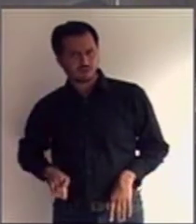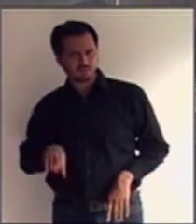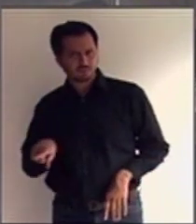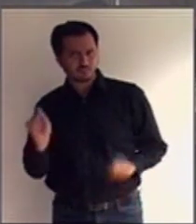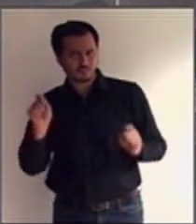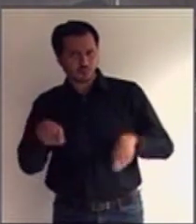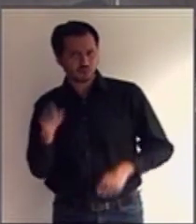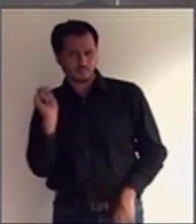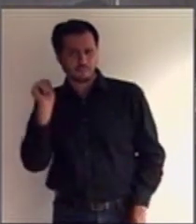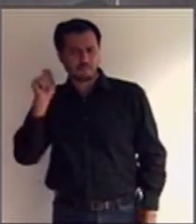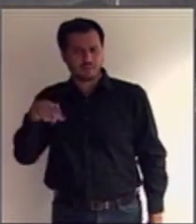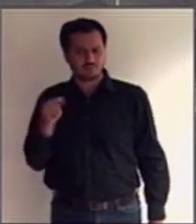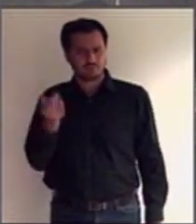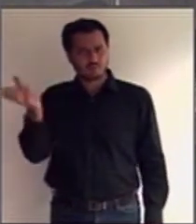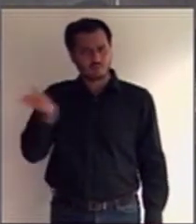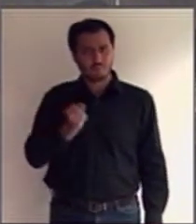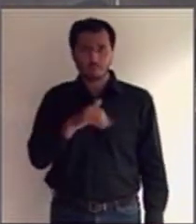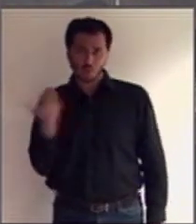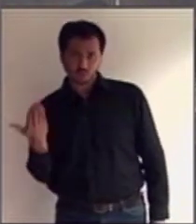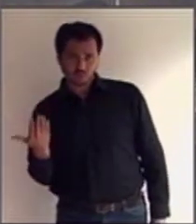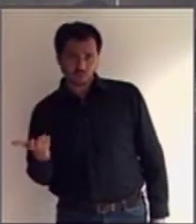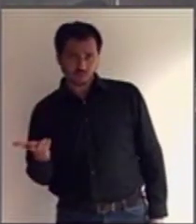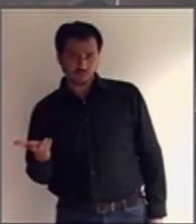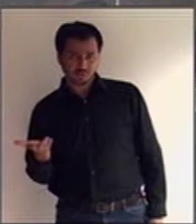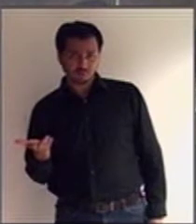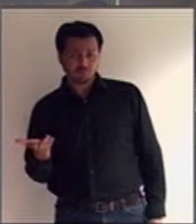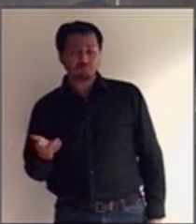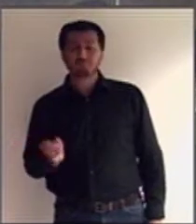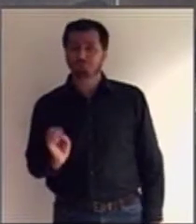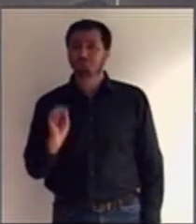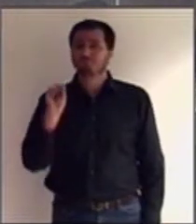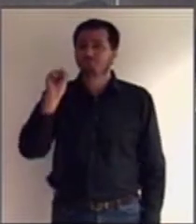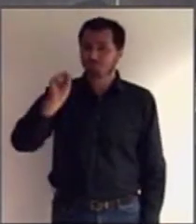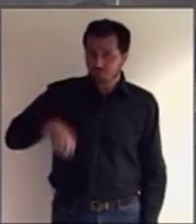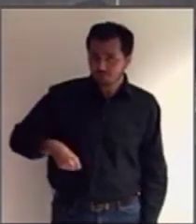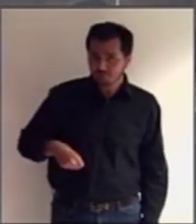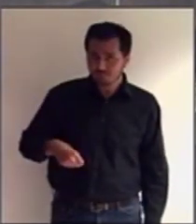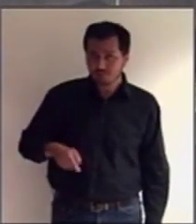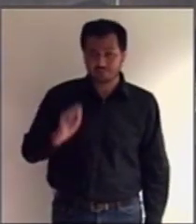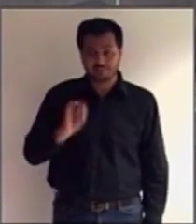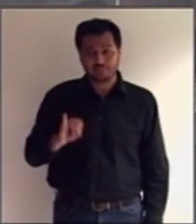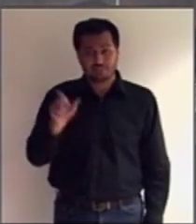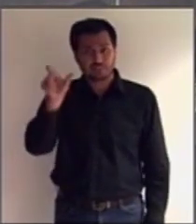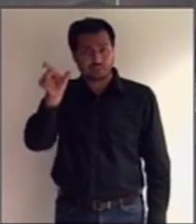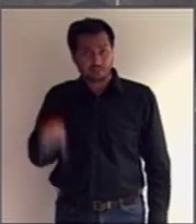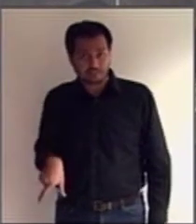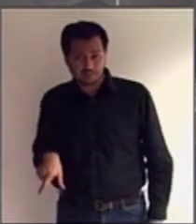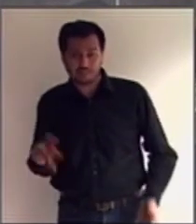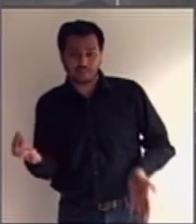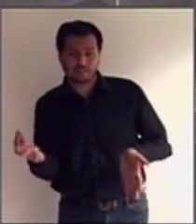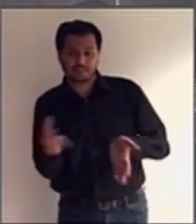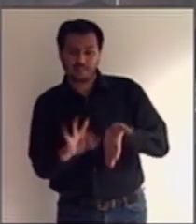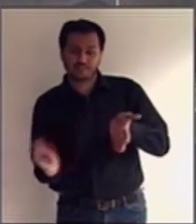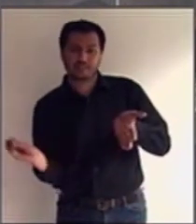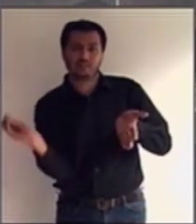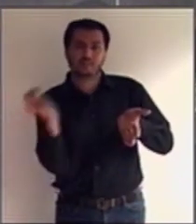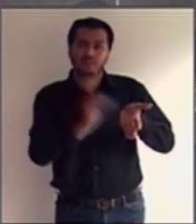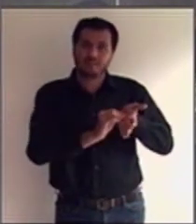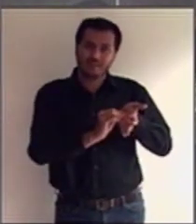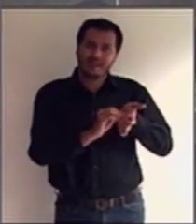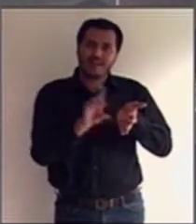pensão por morte? Sim, isto se ela estiver, se ela tiver sido inscrita como dependente